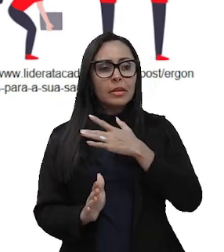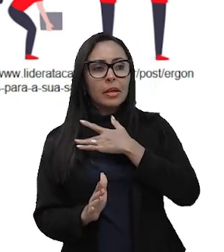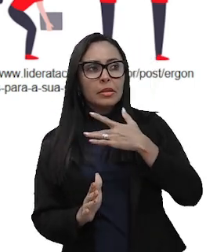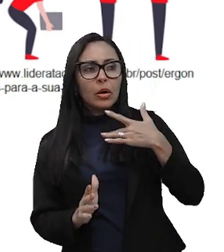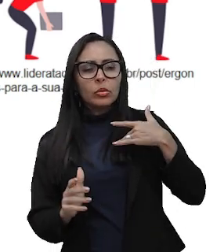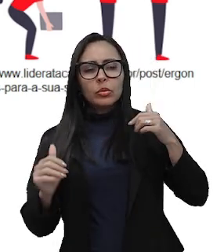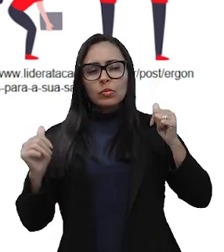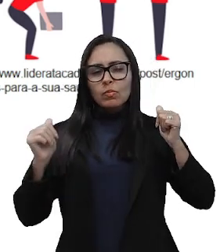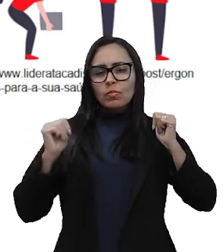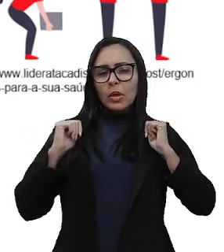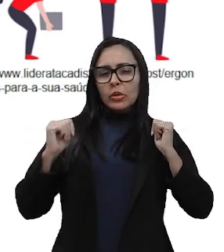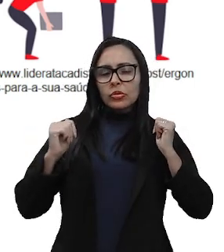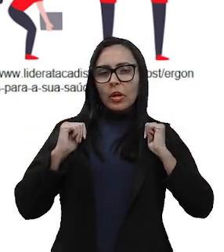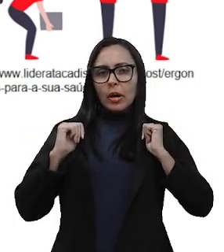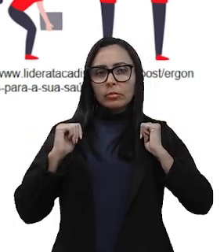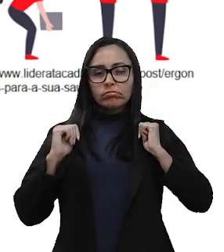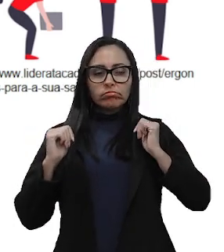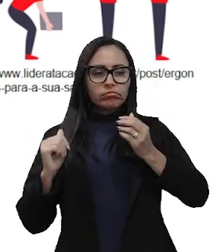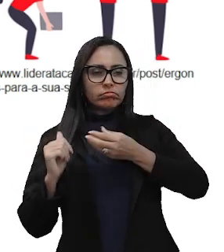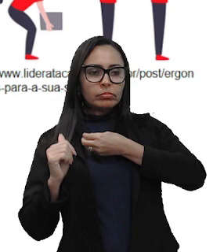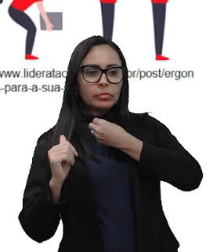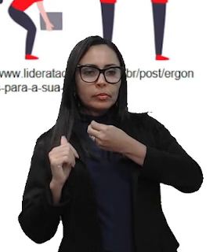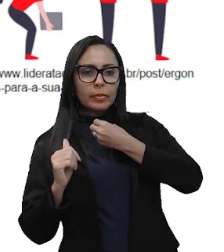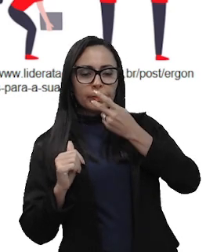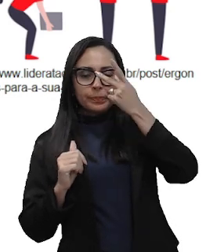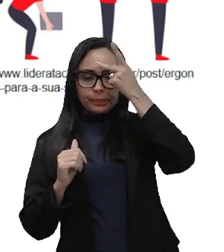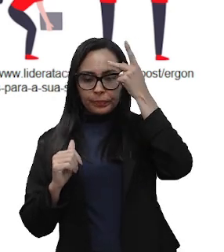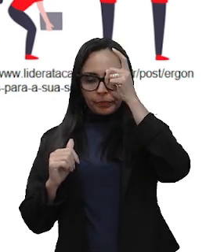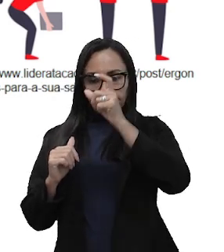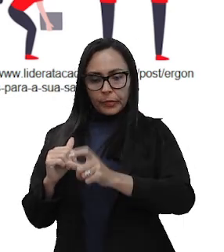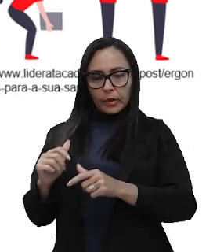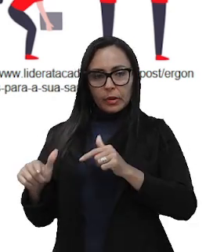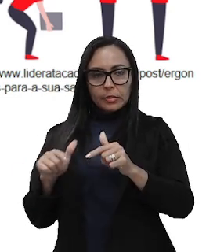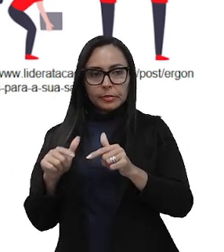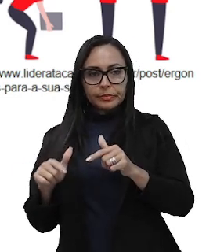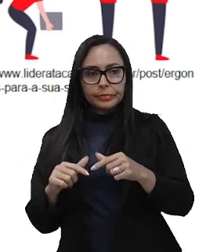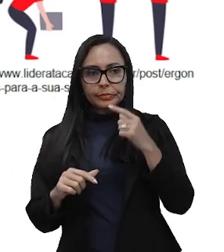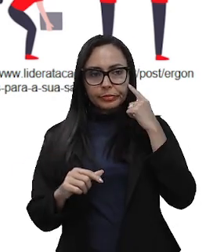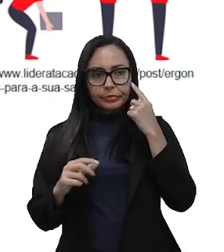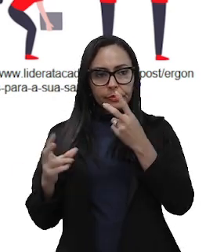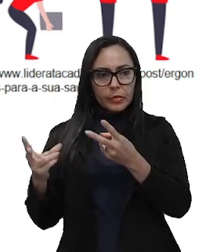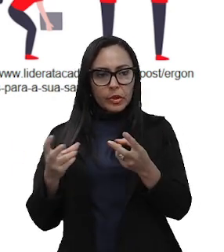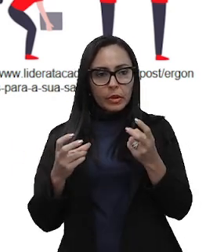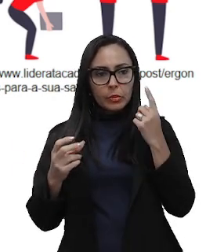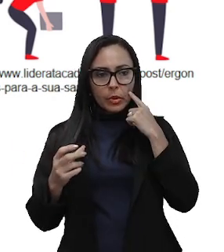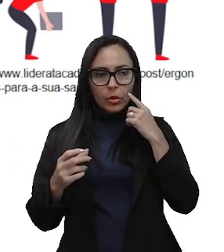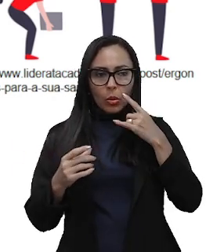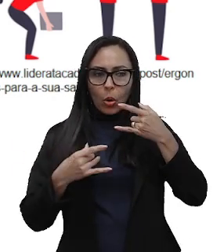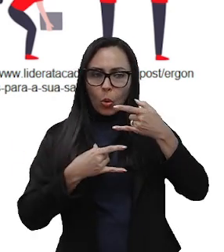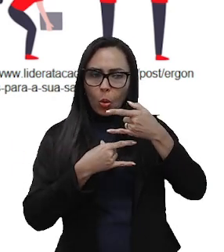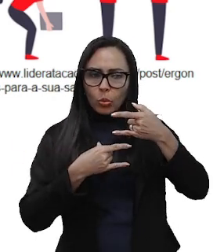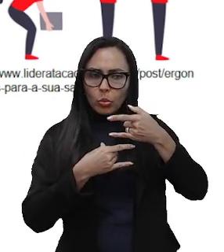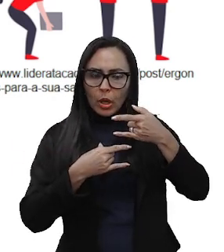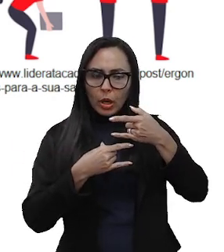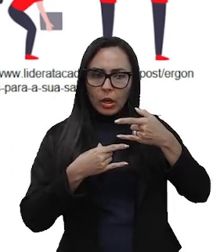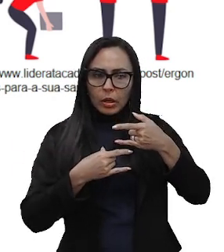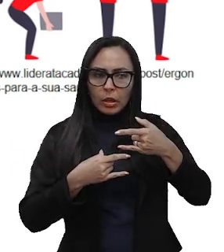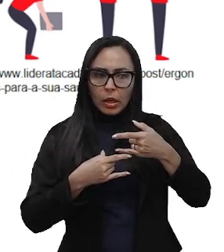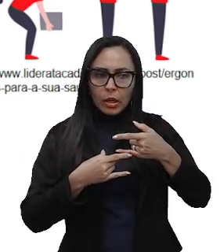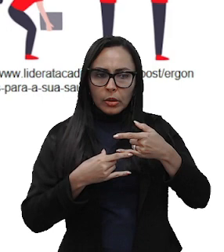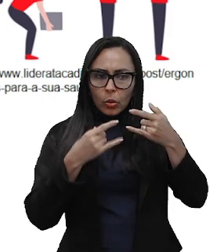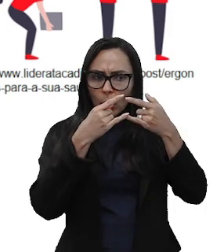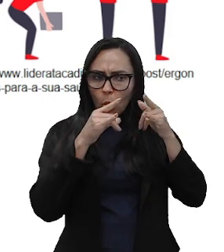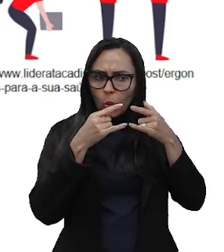no bem-estar do trabalhador, certo? Então, nesse primeiro posicionamento, vocês podem perceber que a coluna do usuário, ela